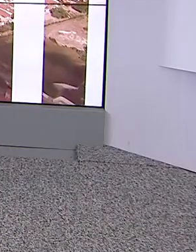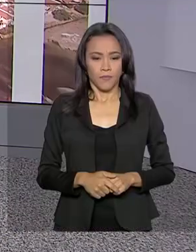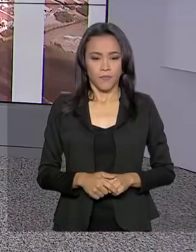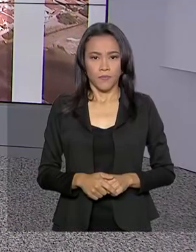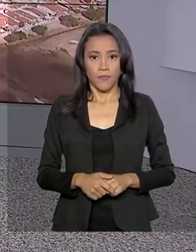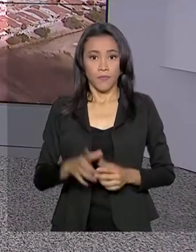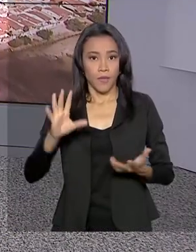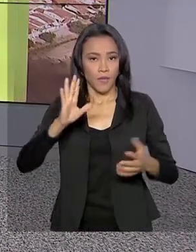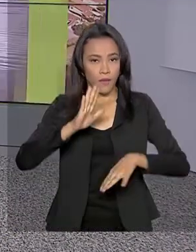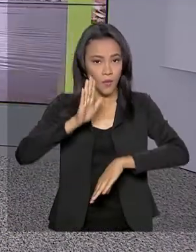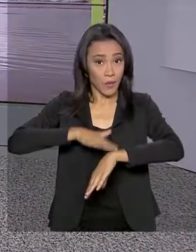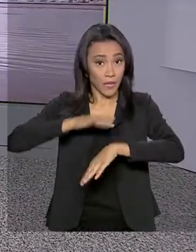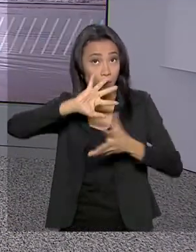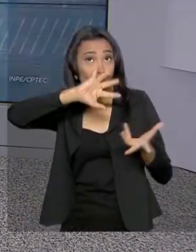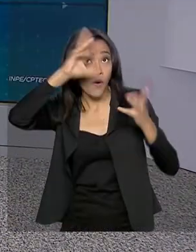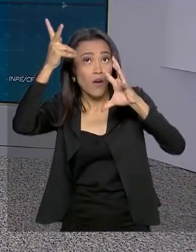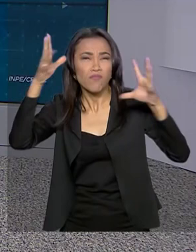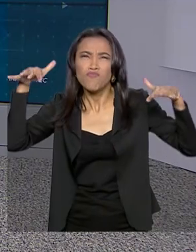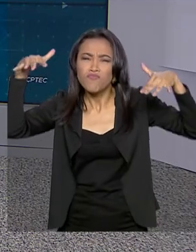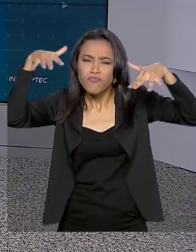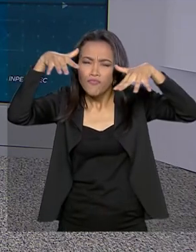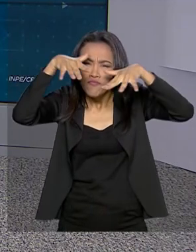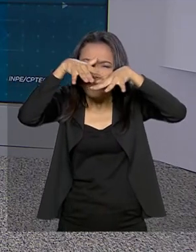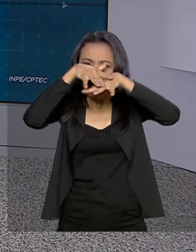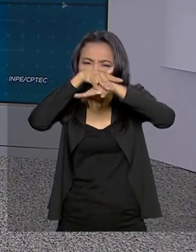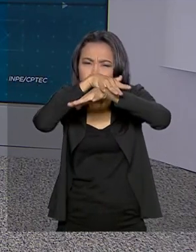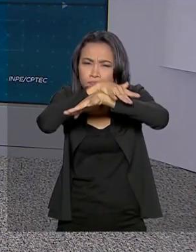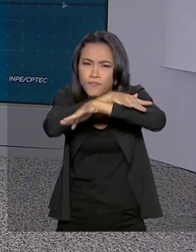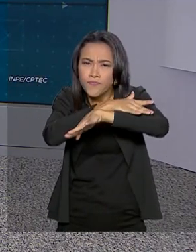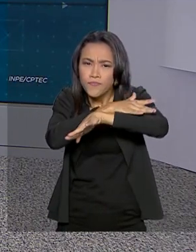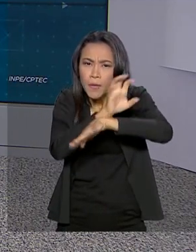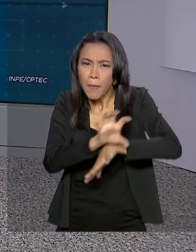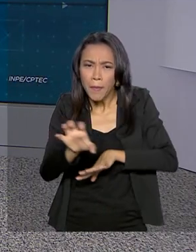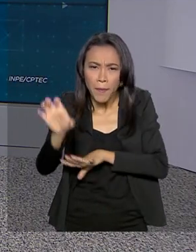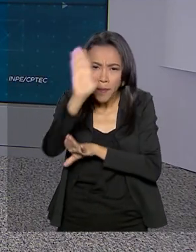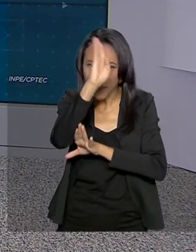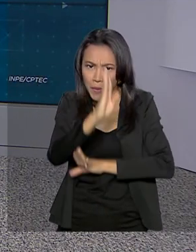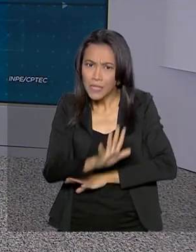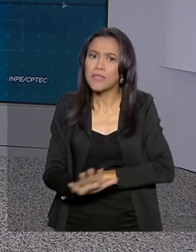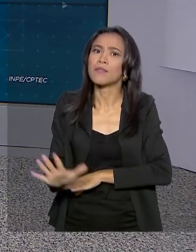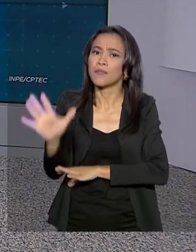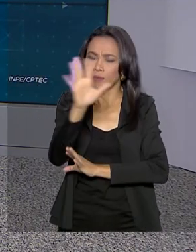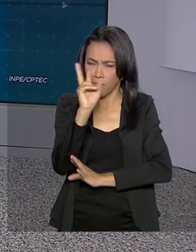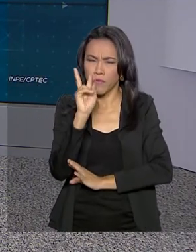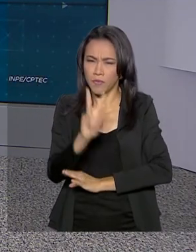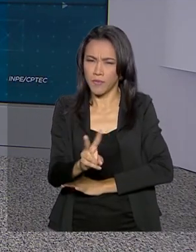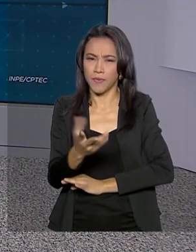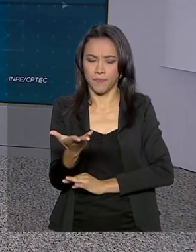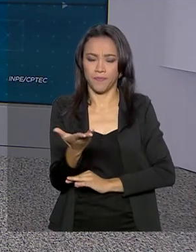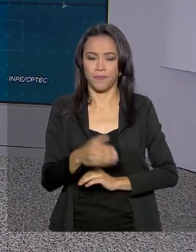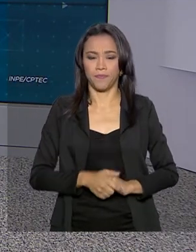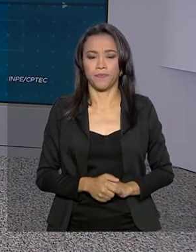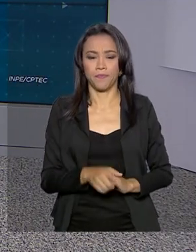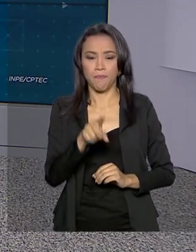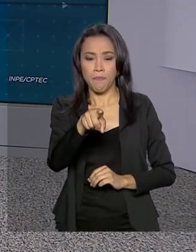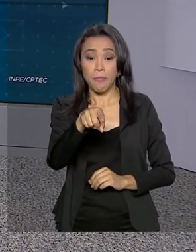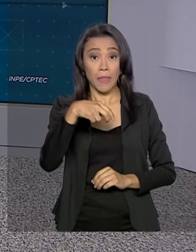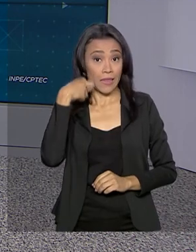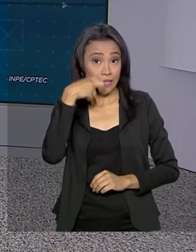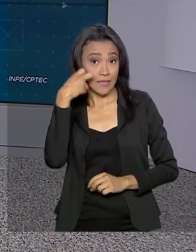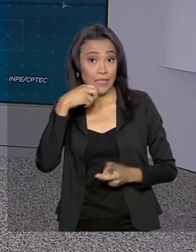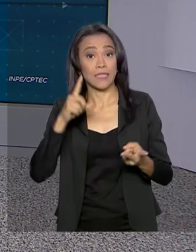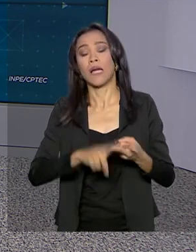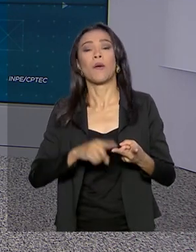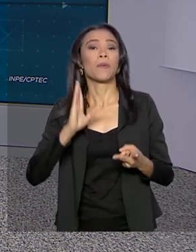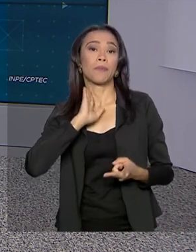O tempo hoje amanheceu fechado em várias partes do país. Vamos então ao nosso mapa. Em Natal e